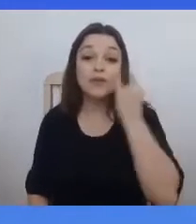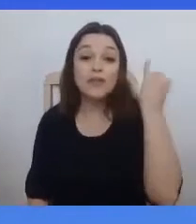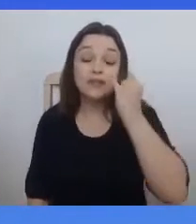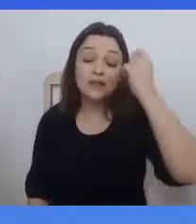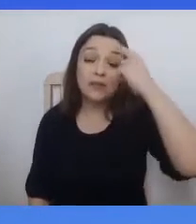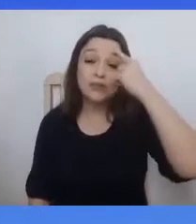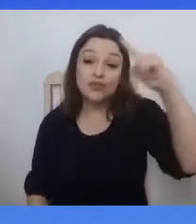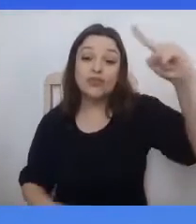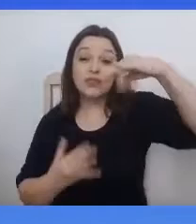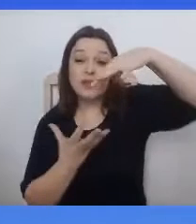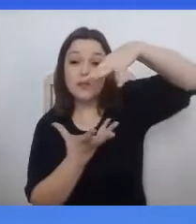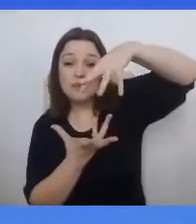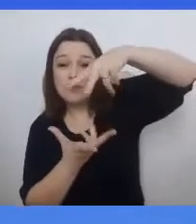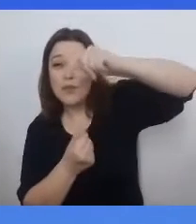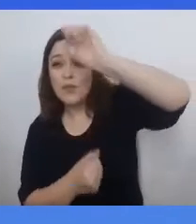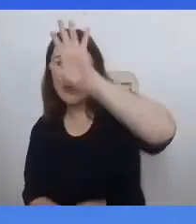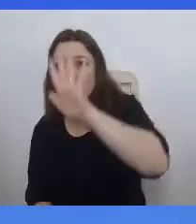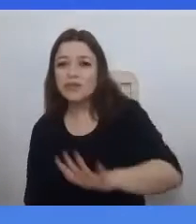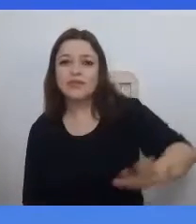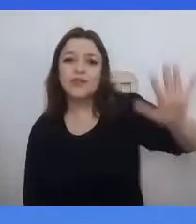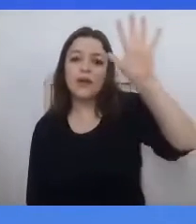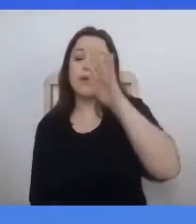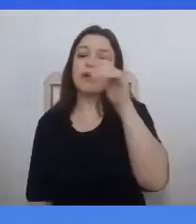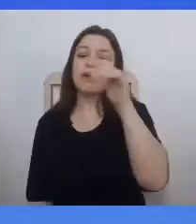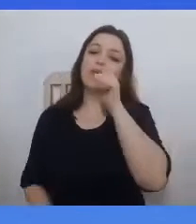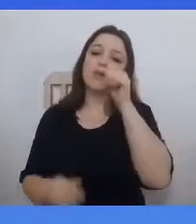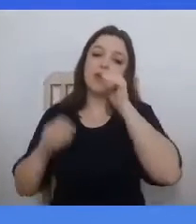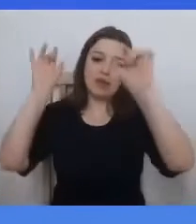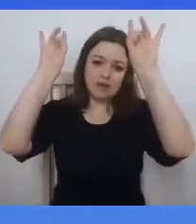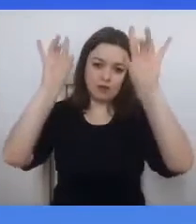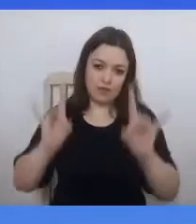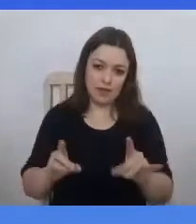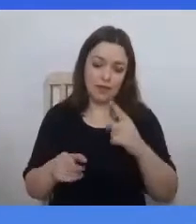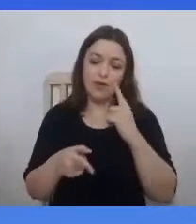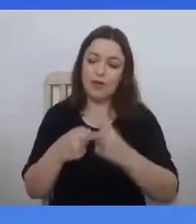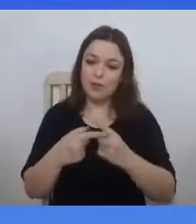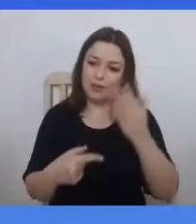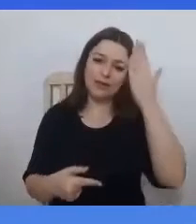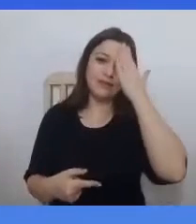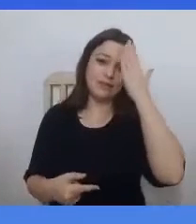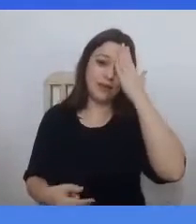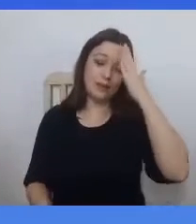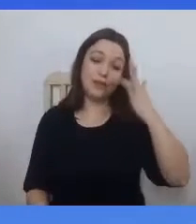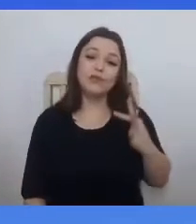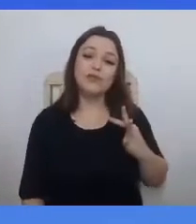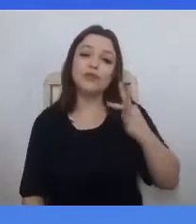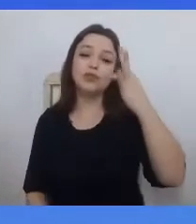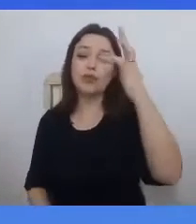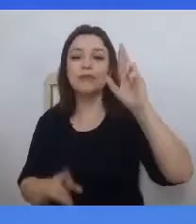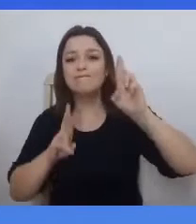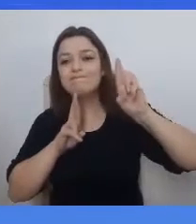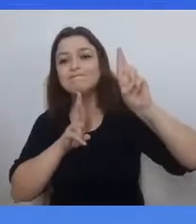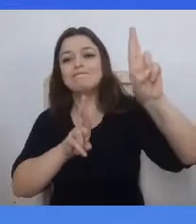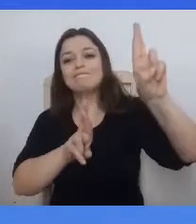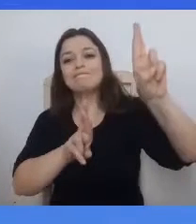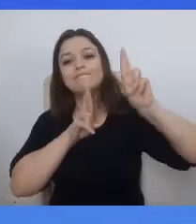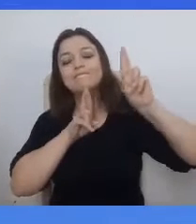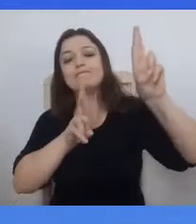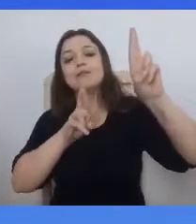quem sabe, essa esperança sempre se manterá acesa, lá no futuro, todos os dias serão o Dia da Mulher.